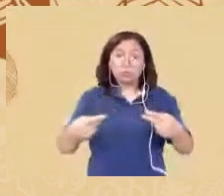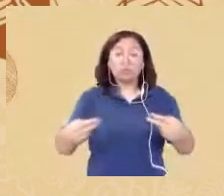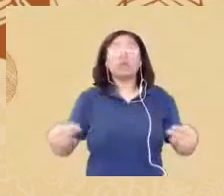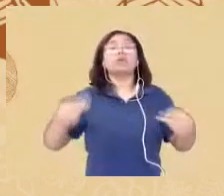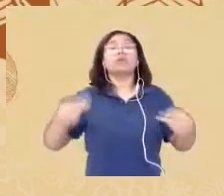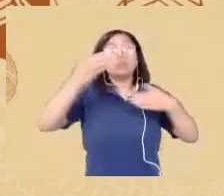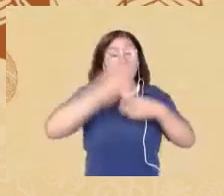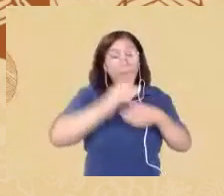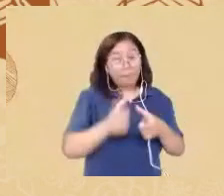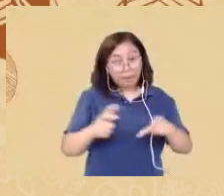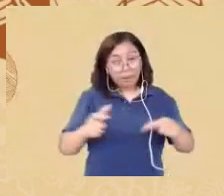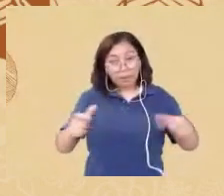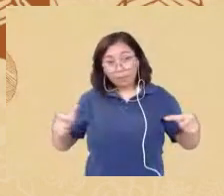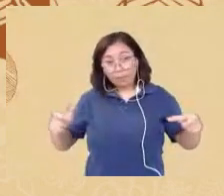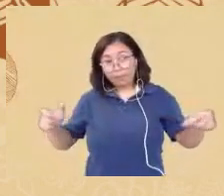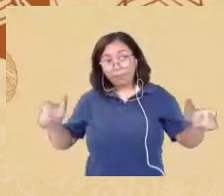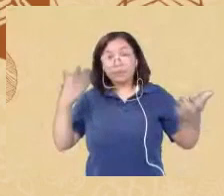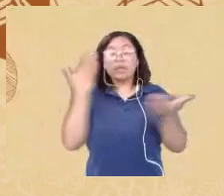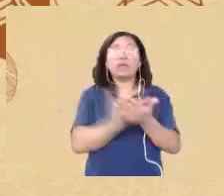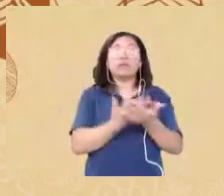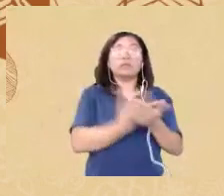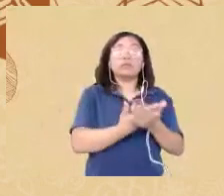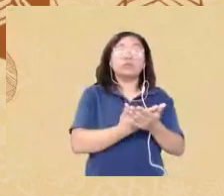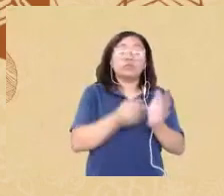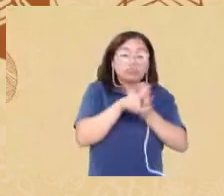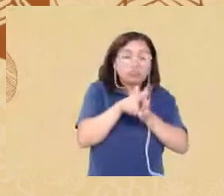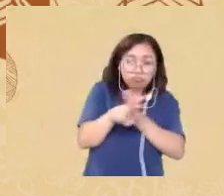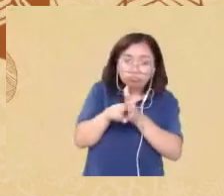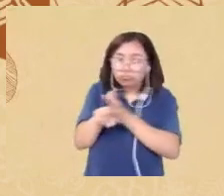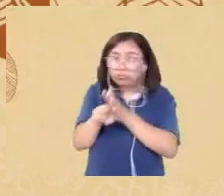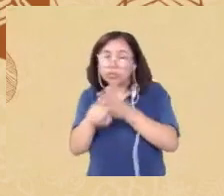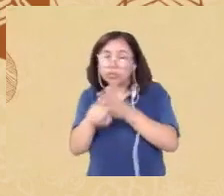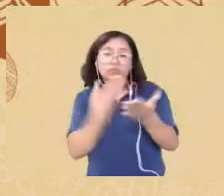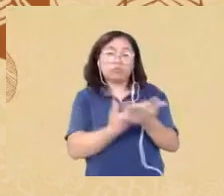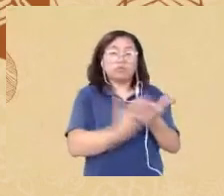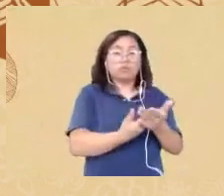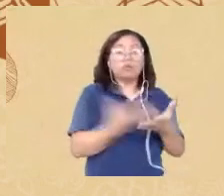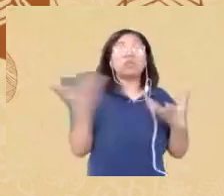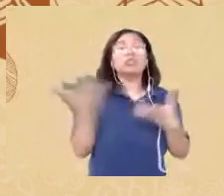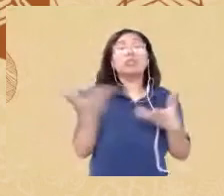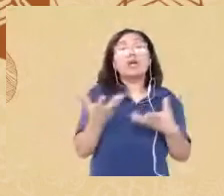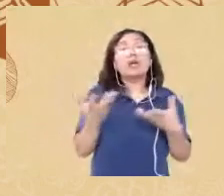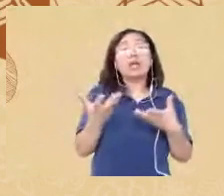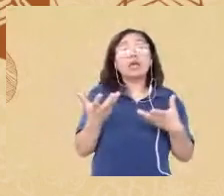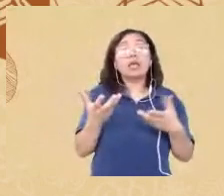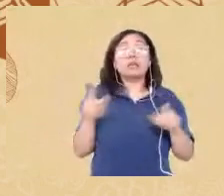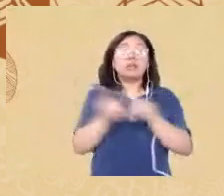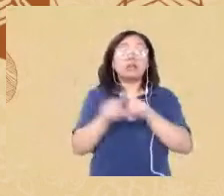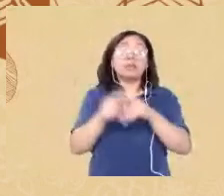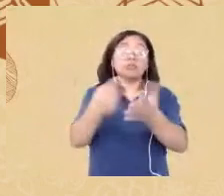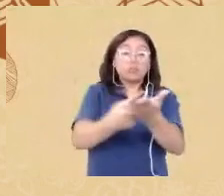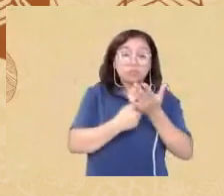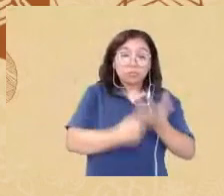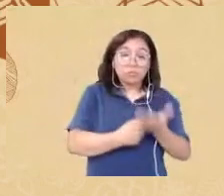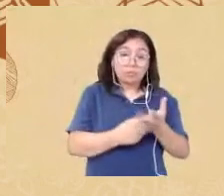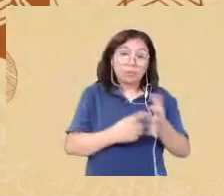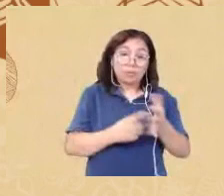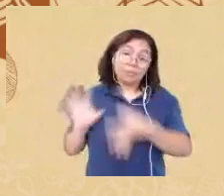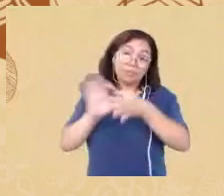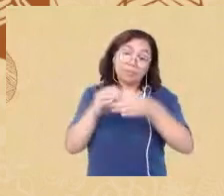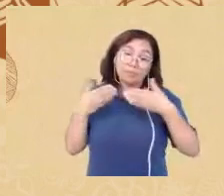escopo de análise do nosso estudo inclusive já quero deixar aqui aberto o convite para parcerias para que a gente possa estar